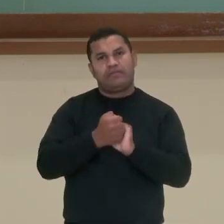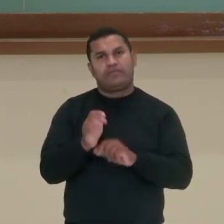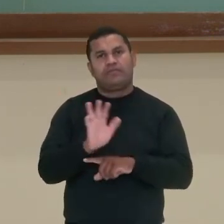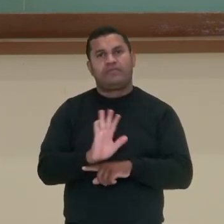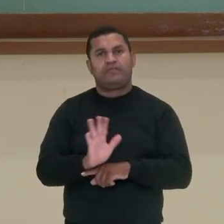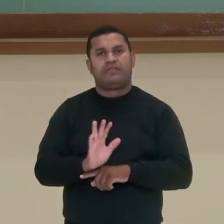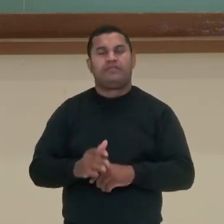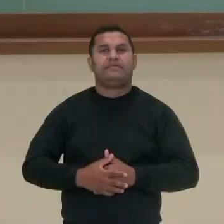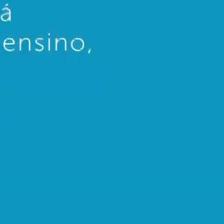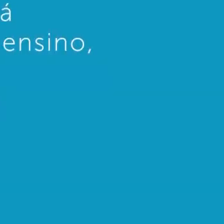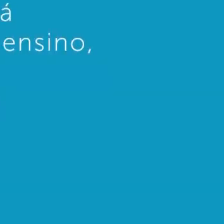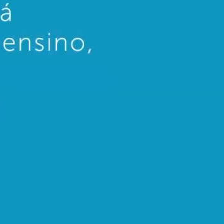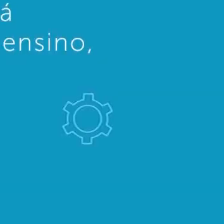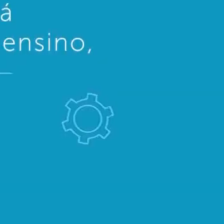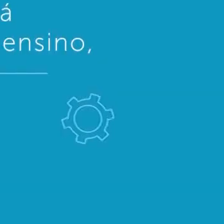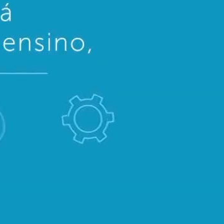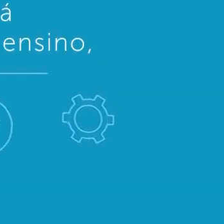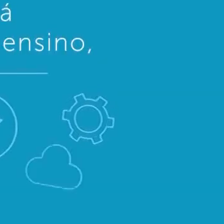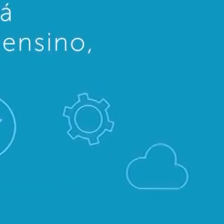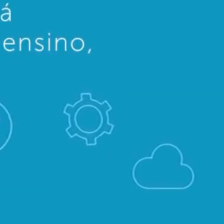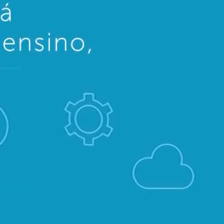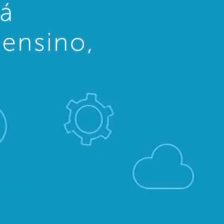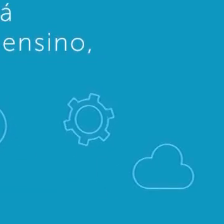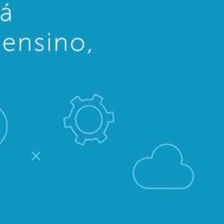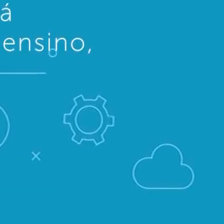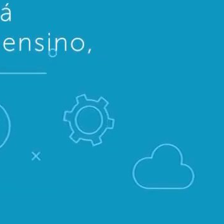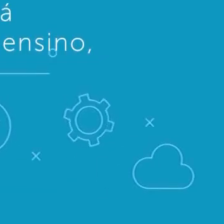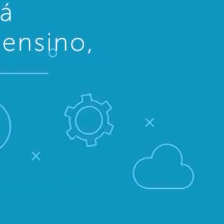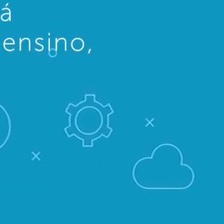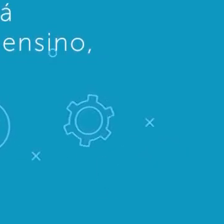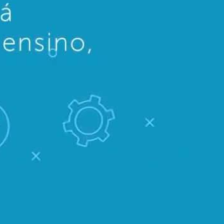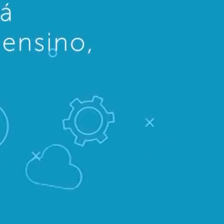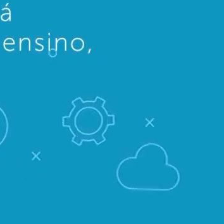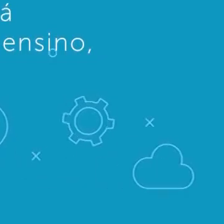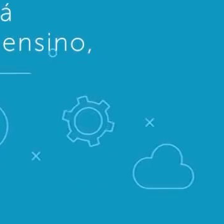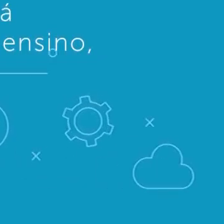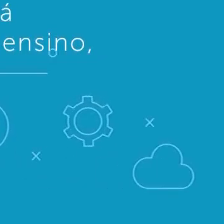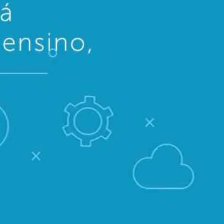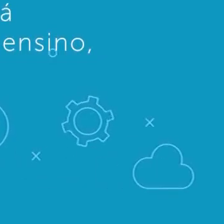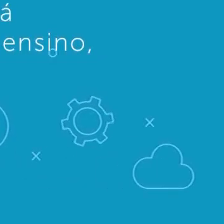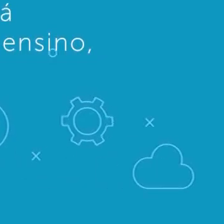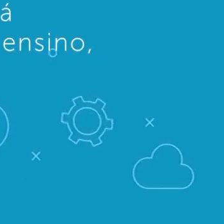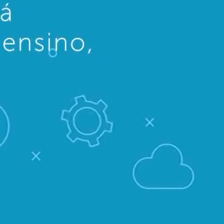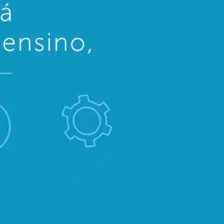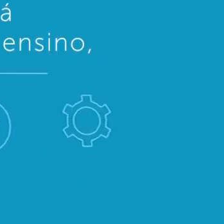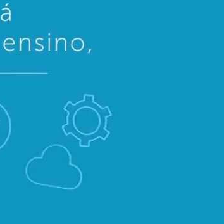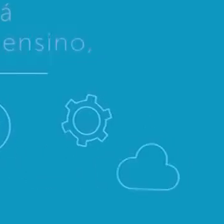a próxima. Valeu! Transcrição Quintena Coelho